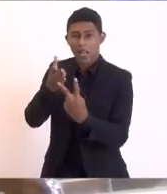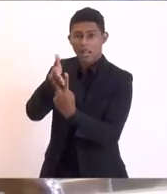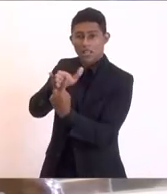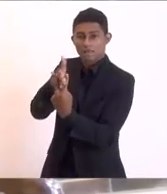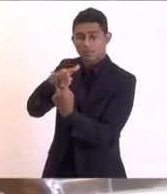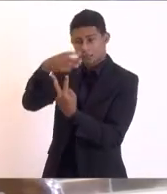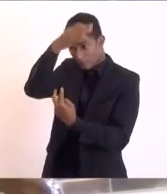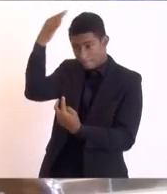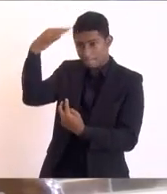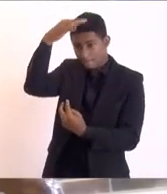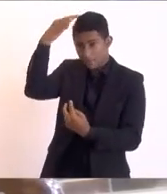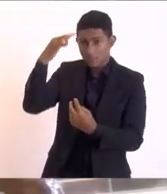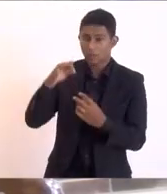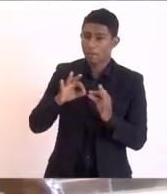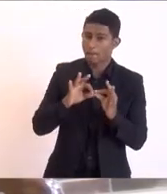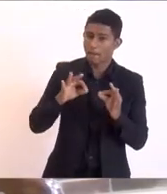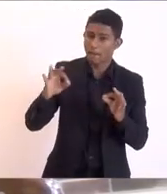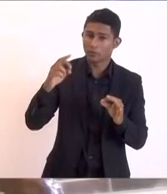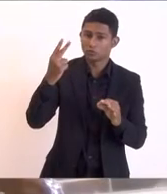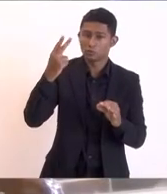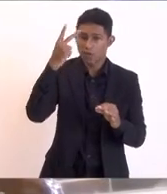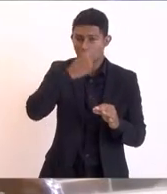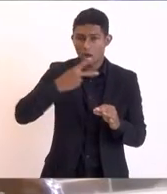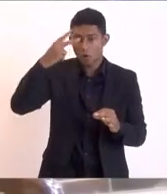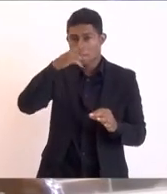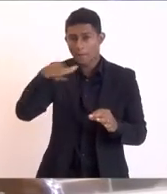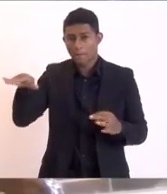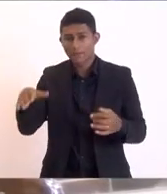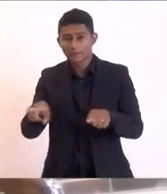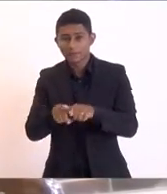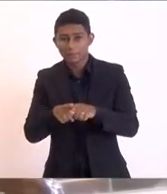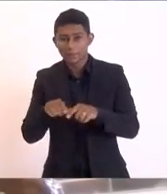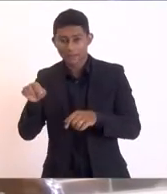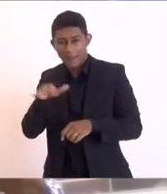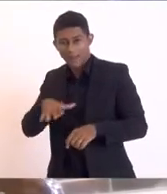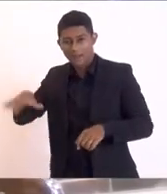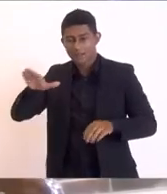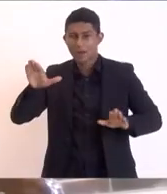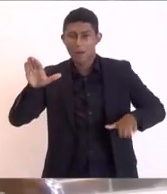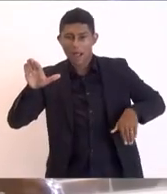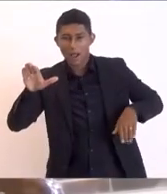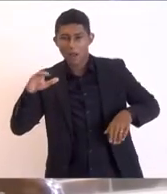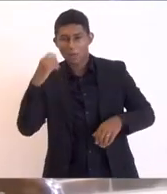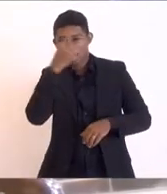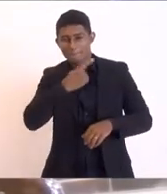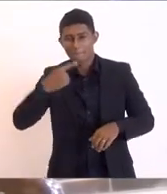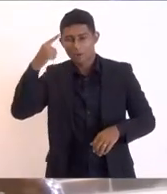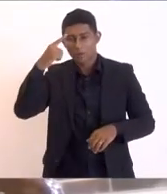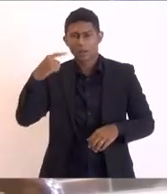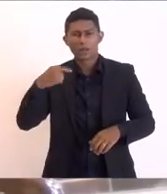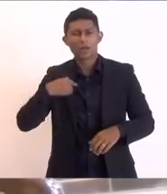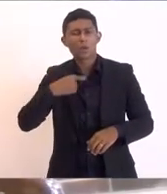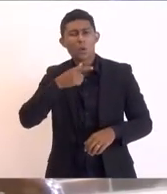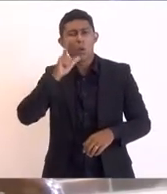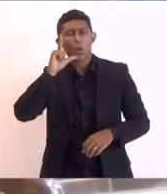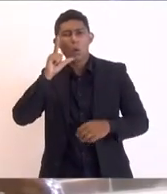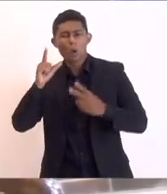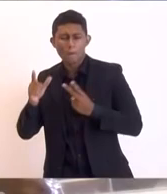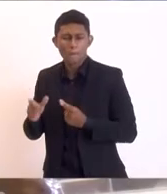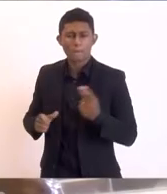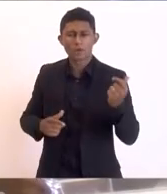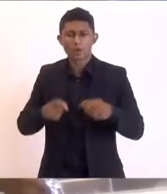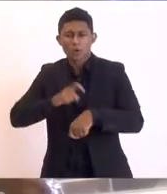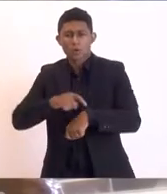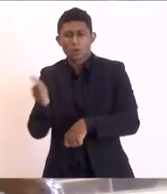Espírito Santo, a uma hora da região dos lagos, ontem eu saí daqui era 11h40, cheguei em casa meia-noite e 20h,